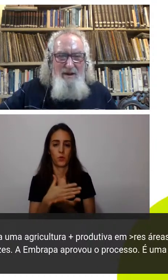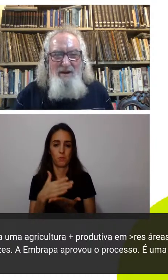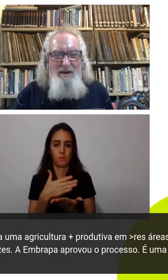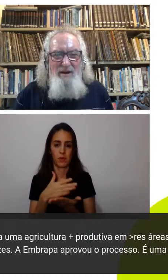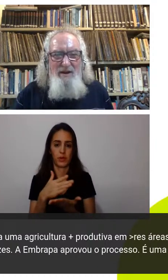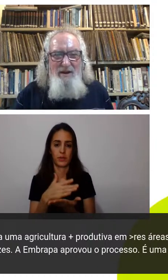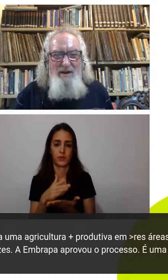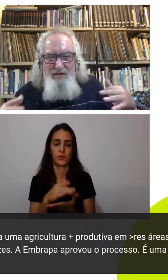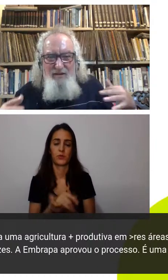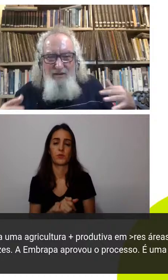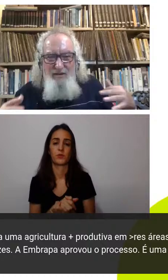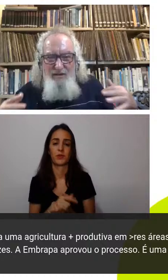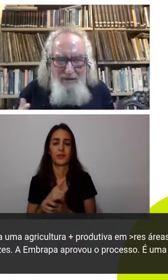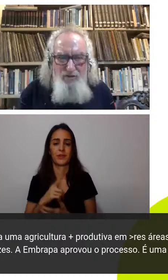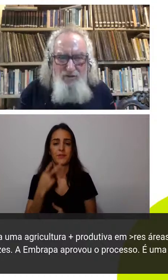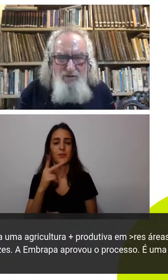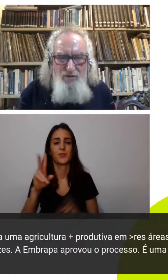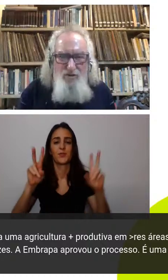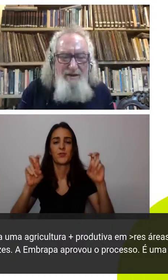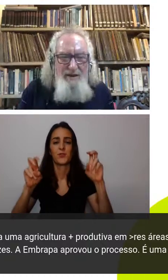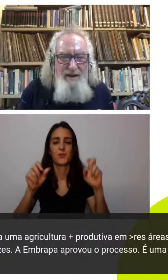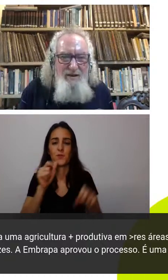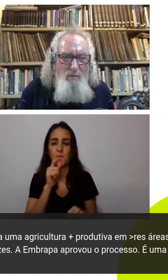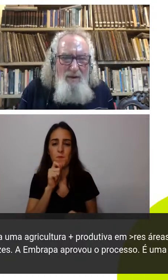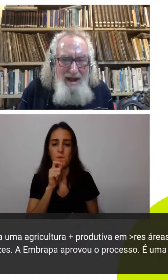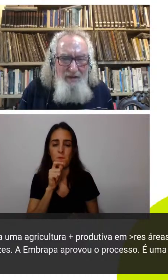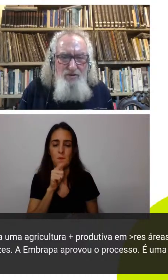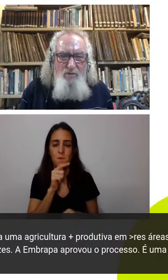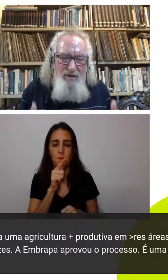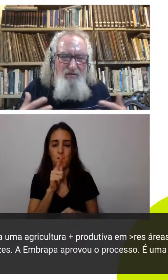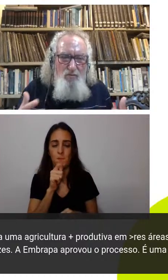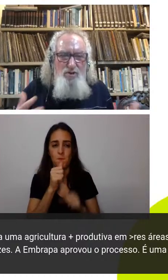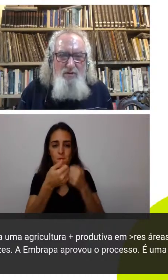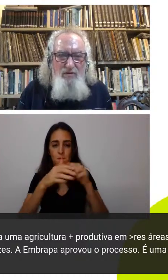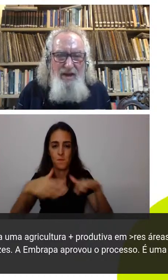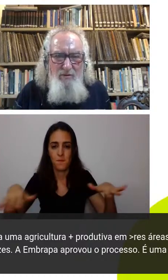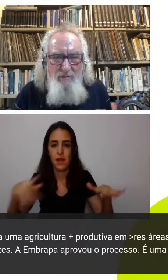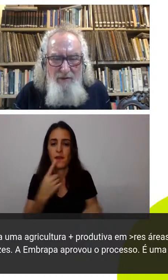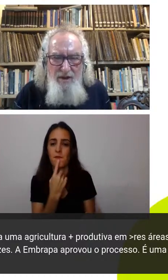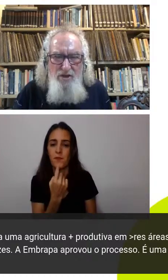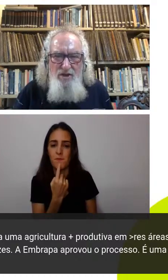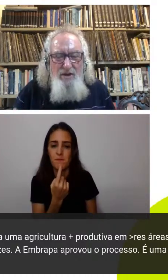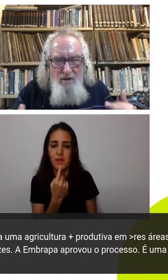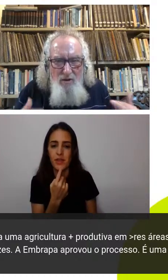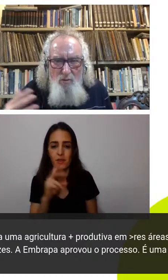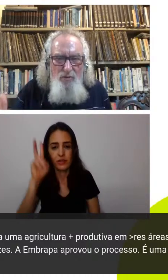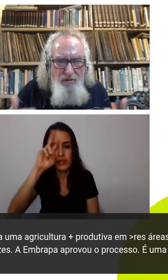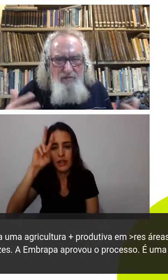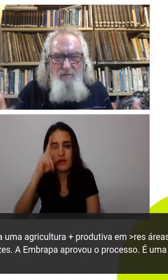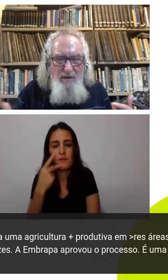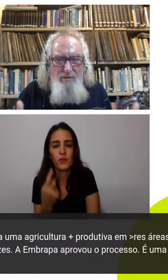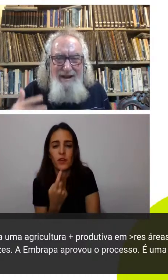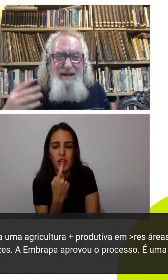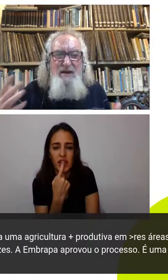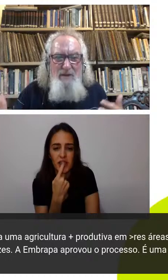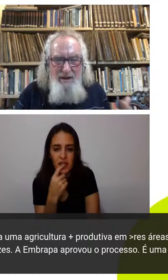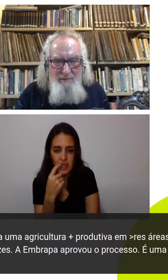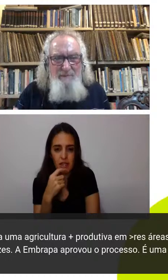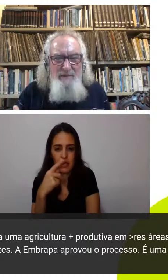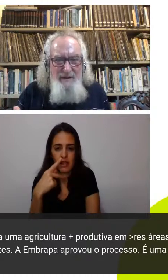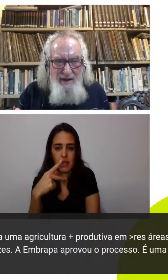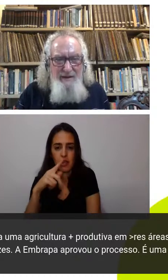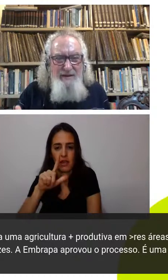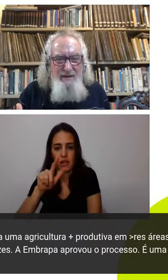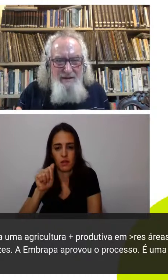Mar Vermelho né a questão do plástico né e o plástico ele surge no século XX com o desenvolvimento da